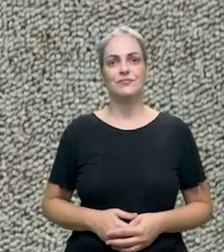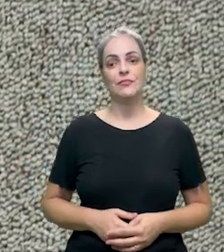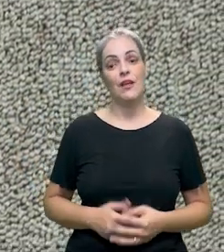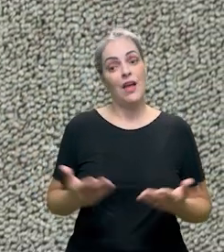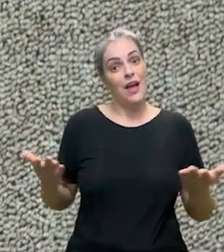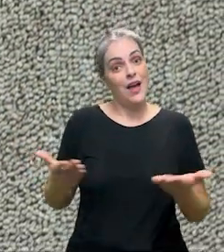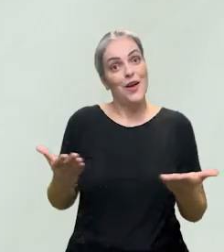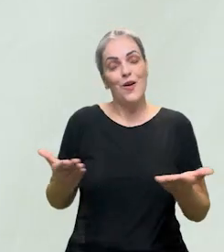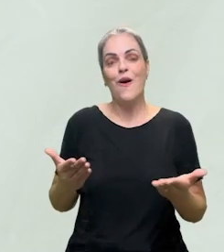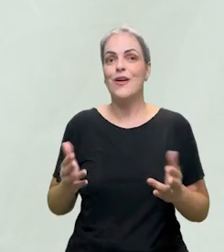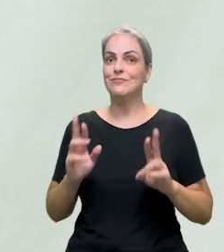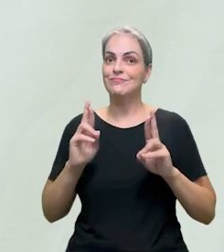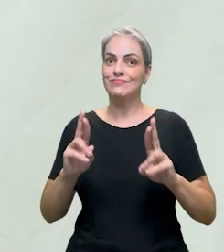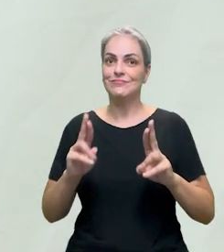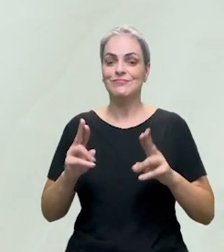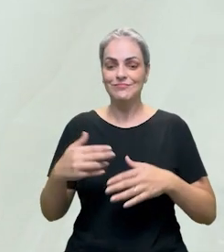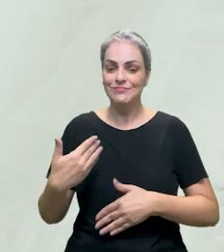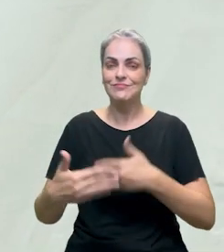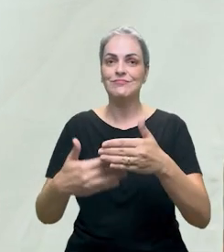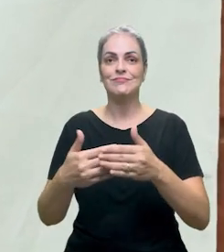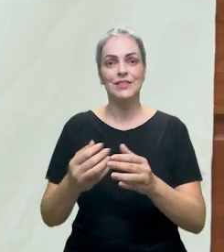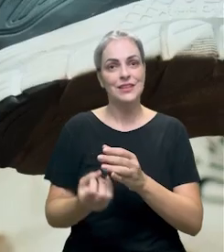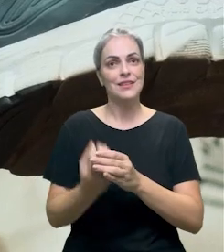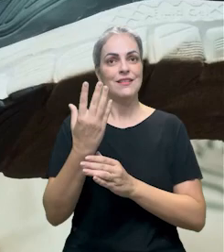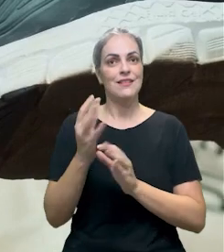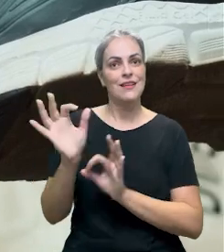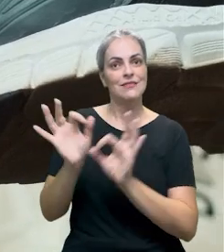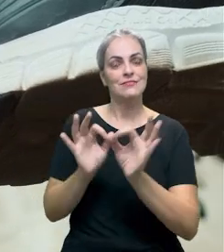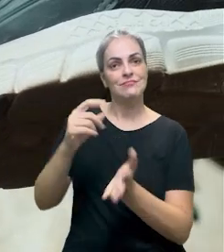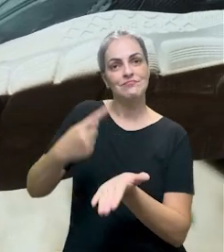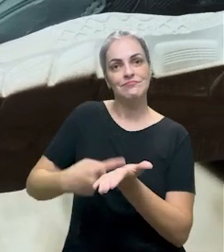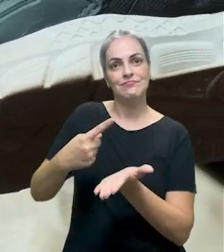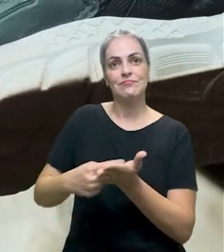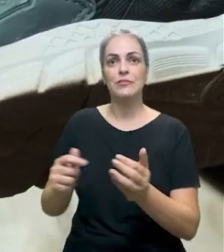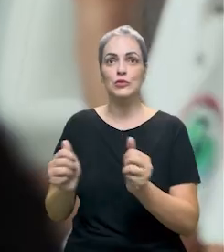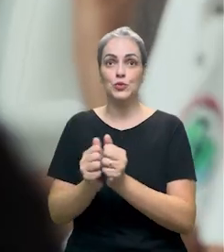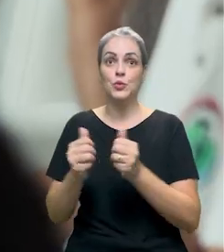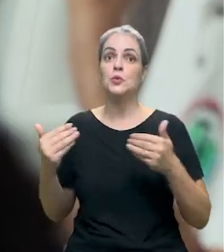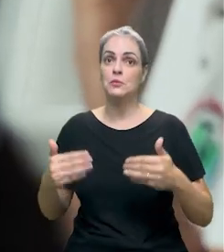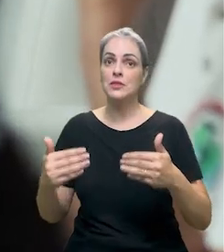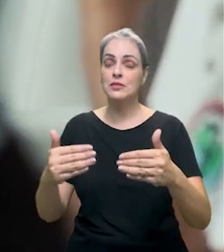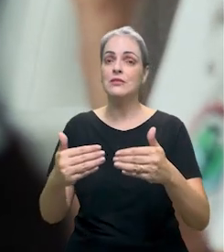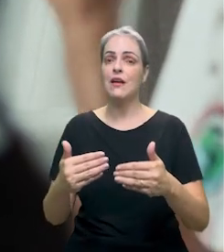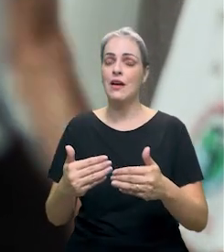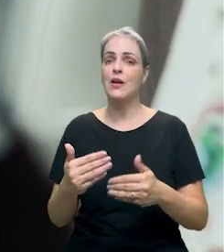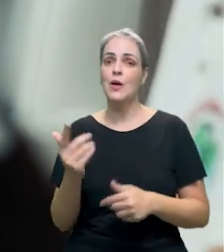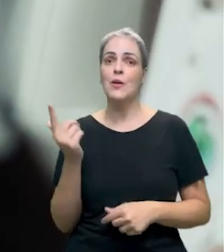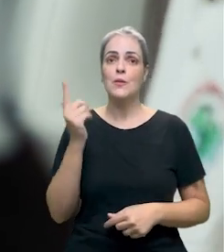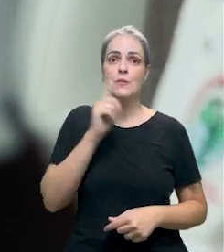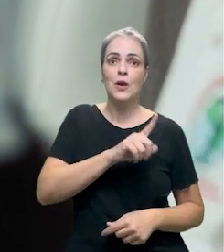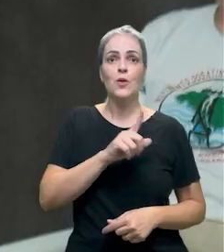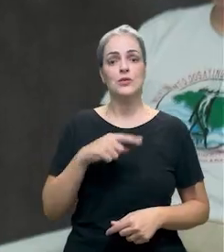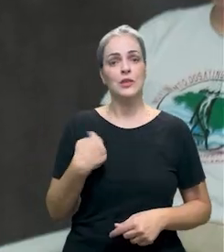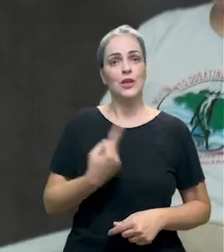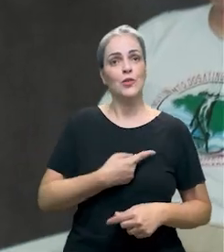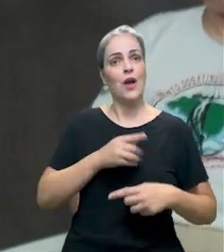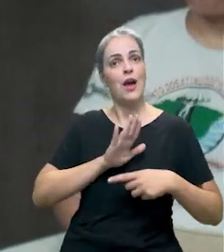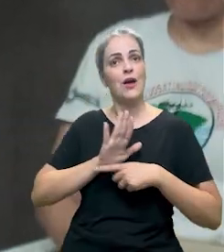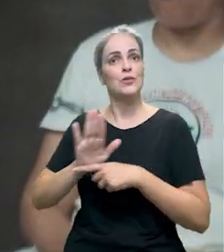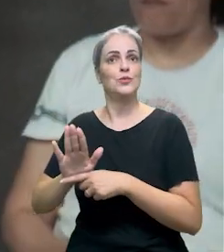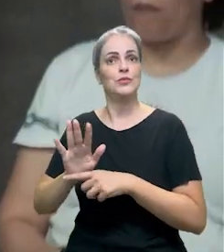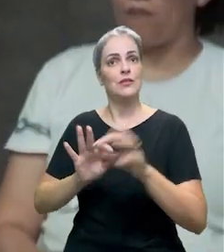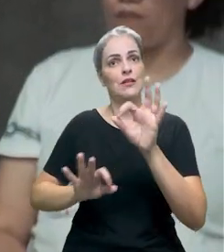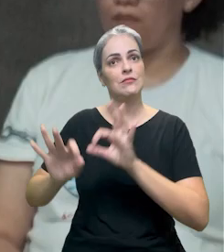que a partir daqui a gente consiga construir um protocolo com o Ministério que nos coloque na condição de ajudar